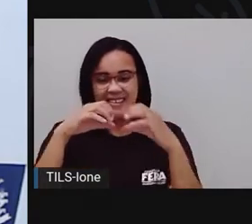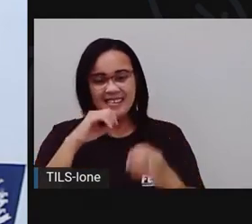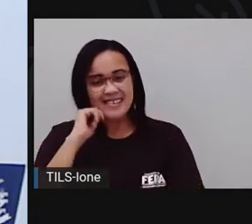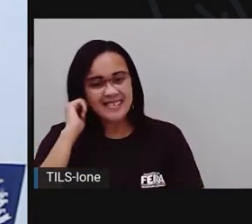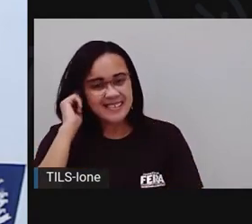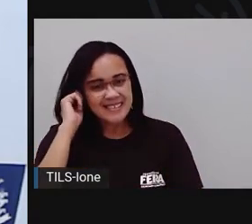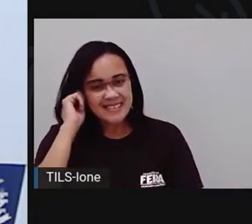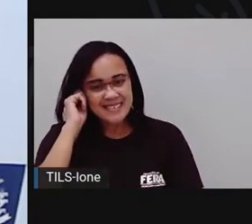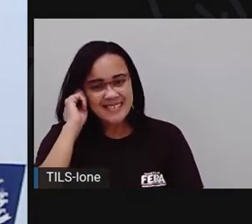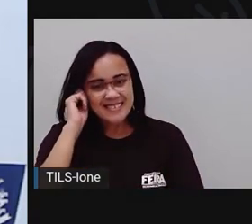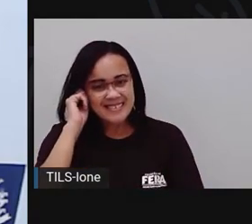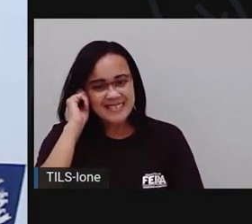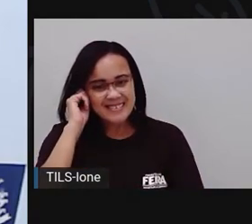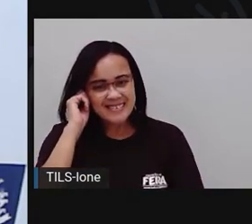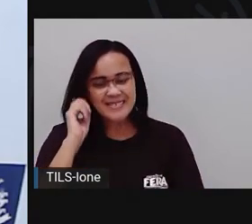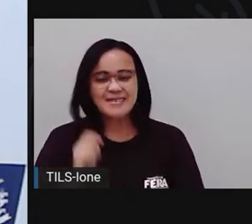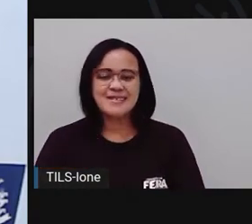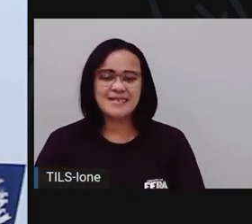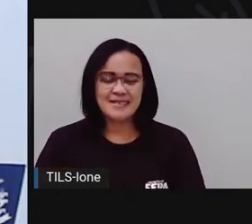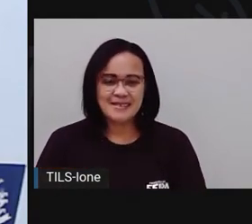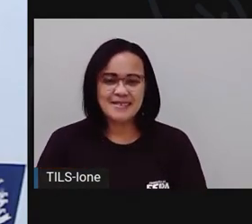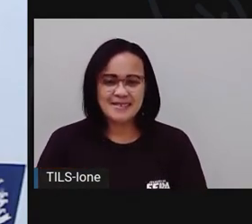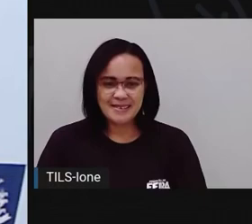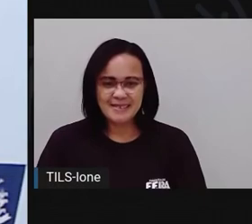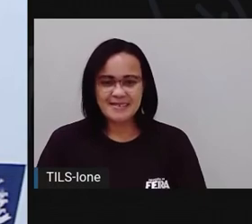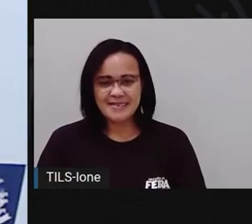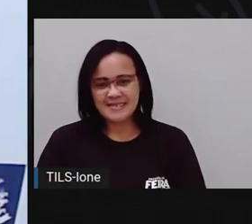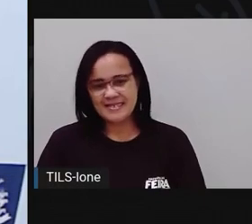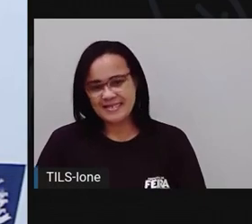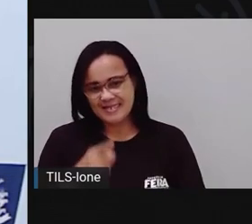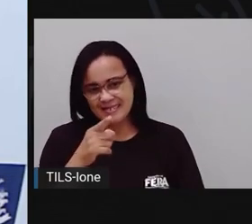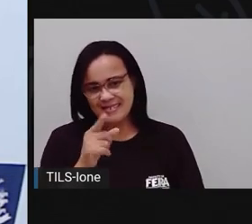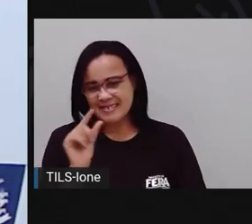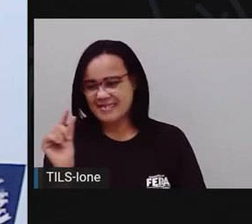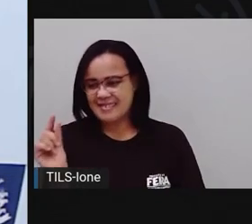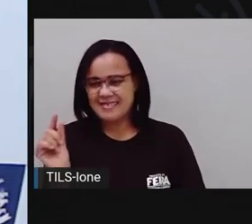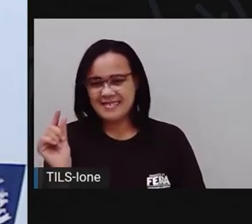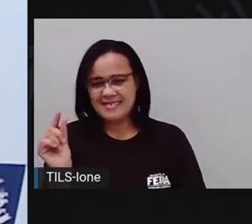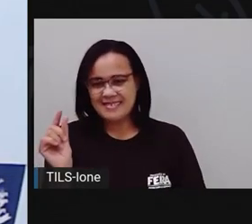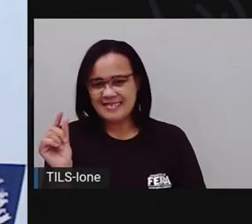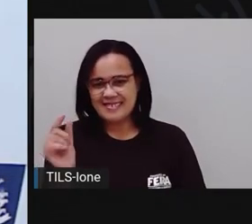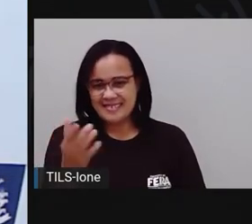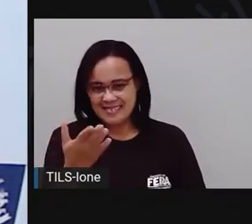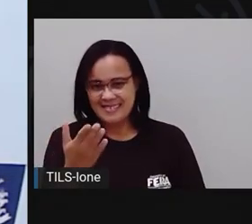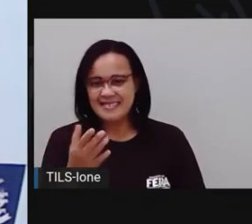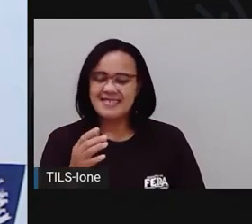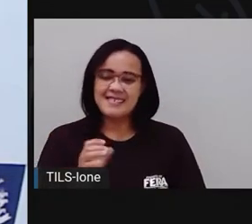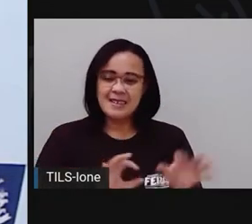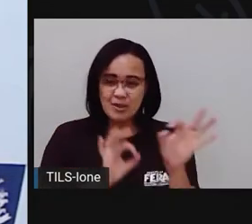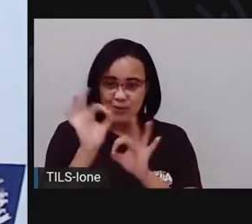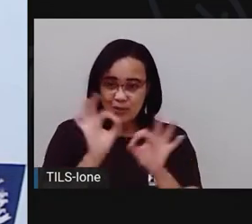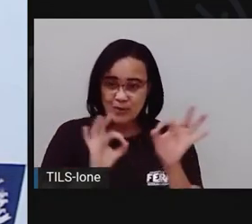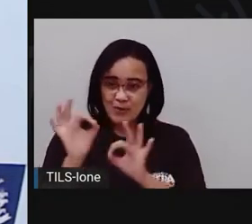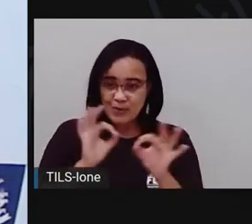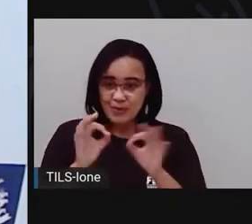Você vai, ó, apertando aqui. Fazendo assim, ó. E você vai modelando o coração.